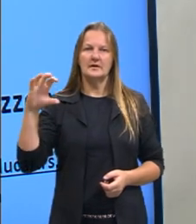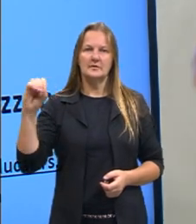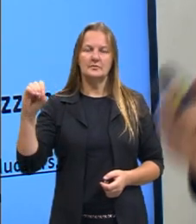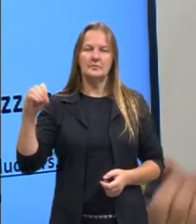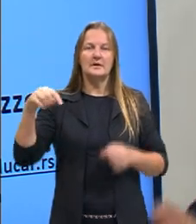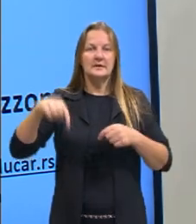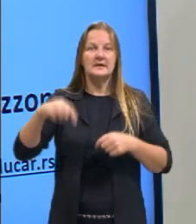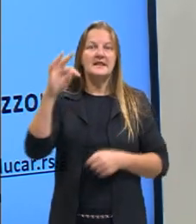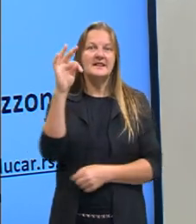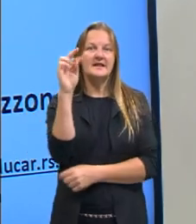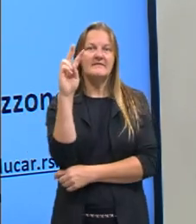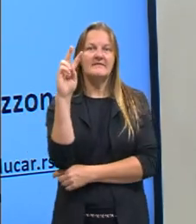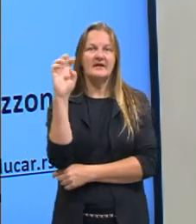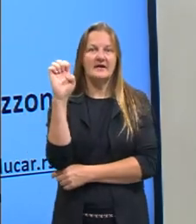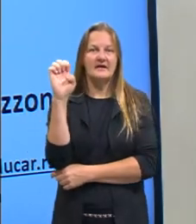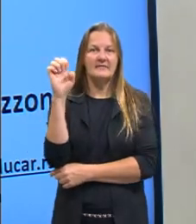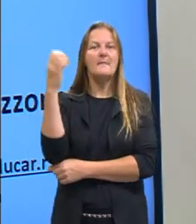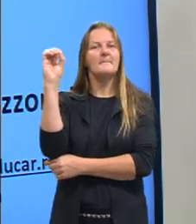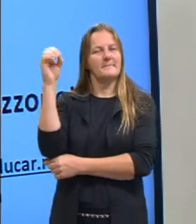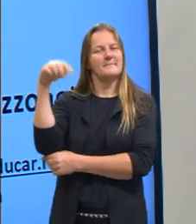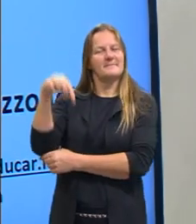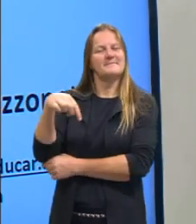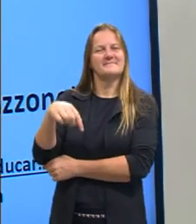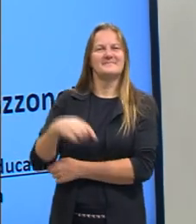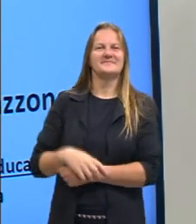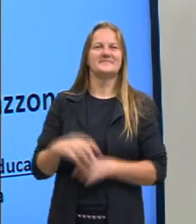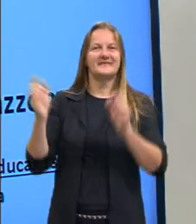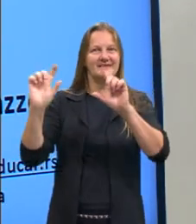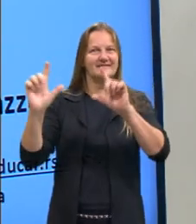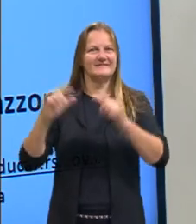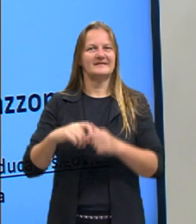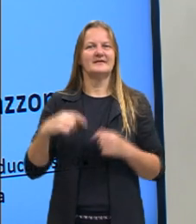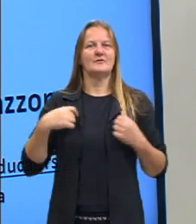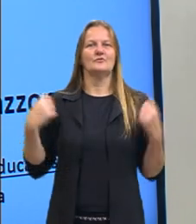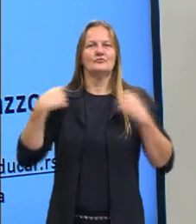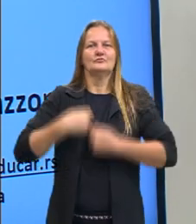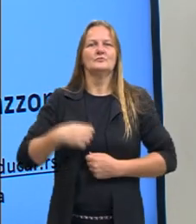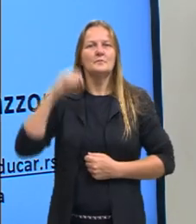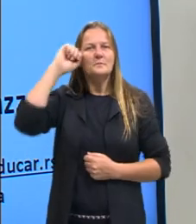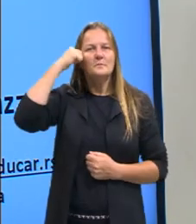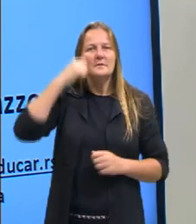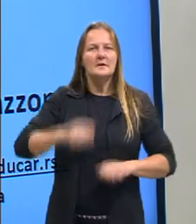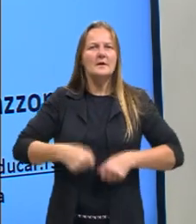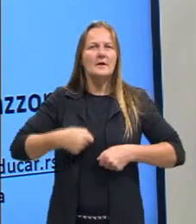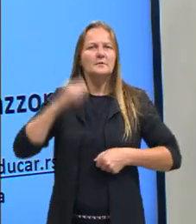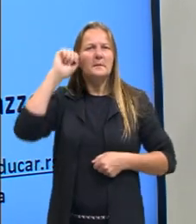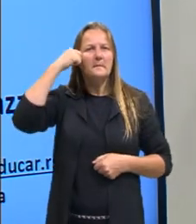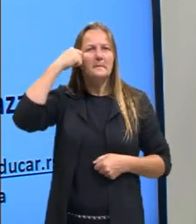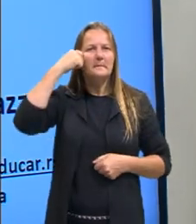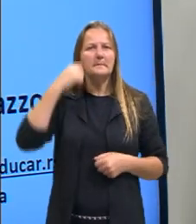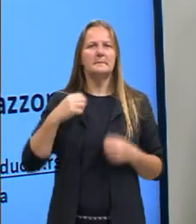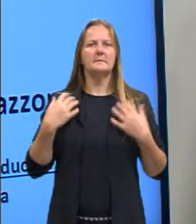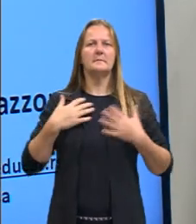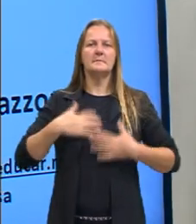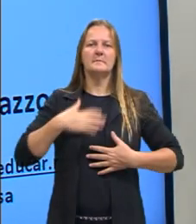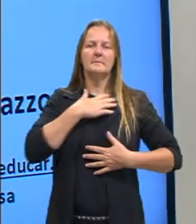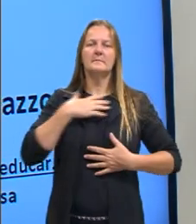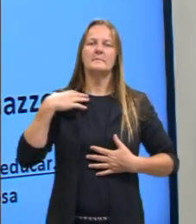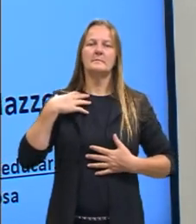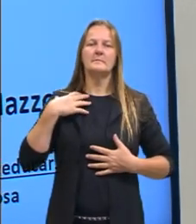no estúdio da TVE em Porto Alegre. Eu visto uma jaqueta preta, uma calça preta, uma camisa magenta.